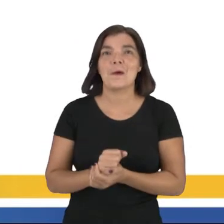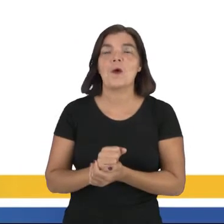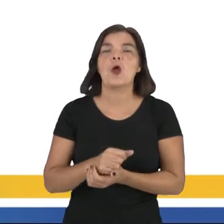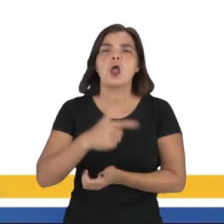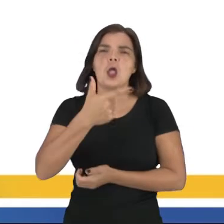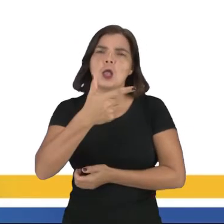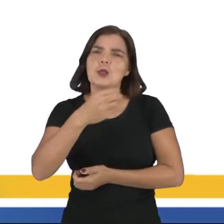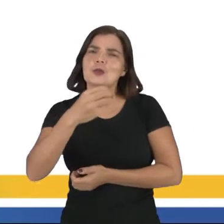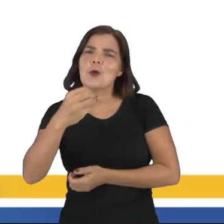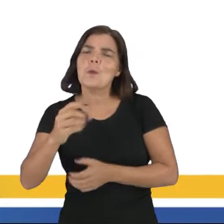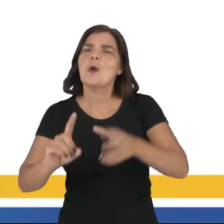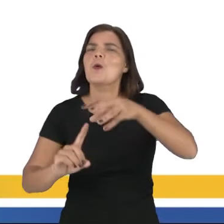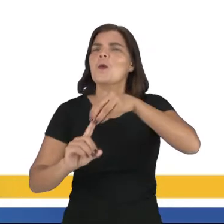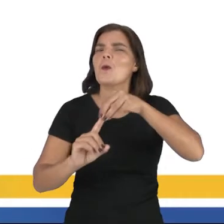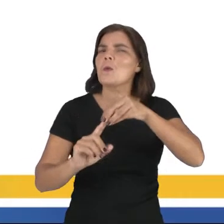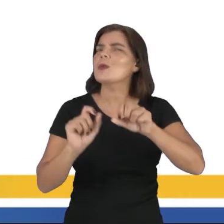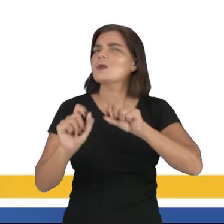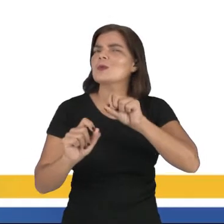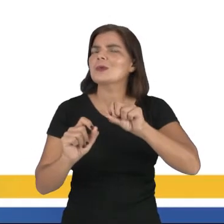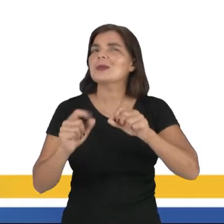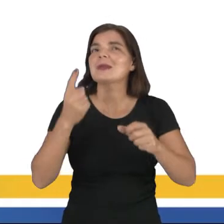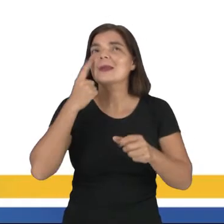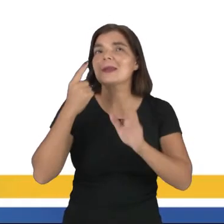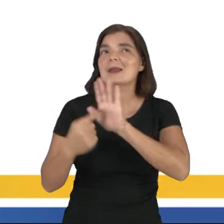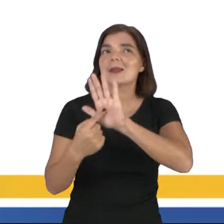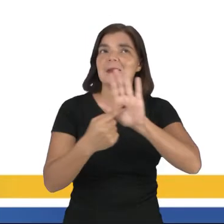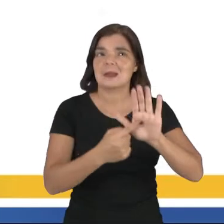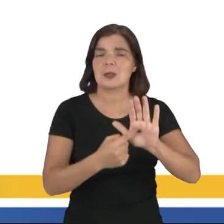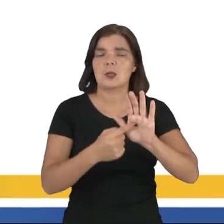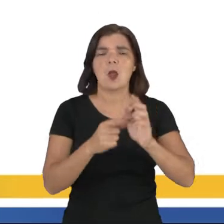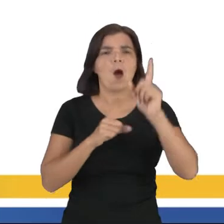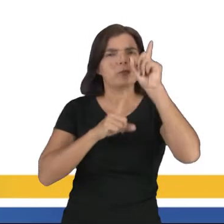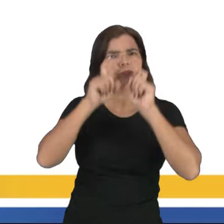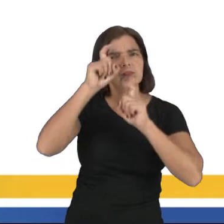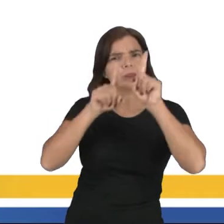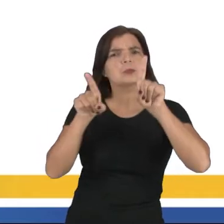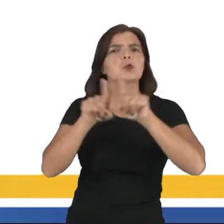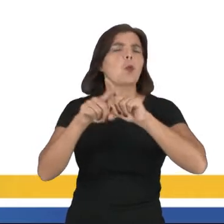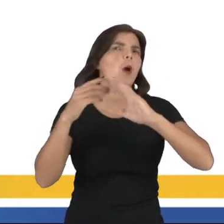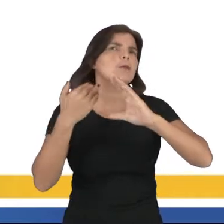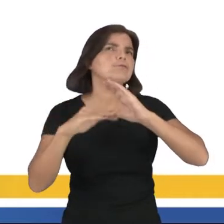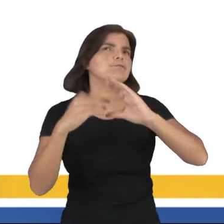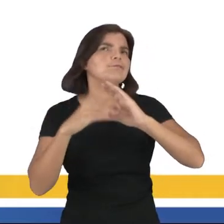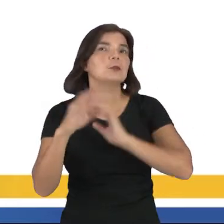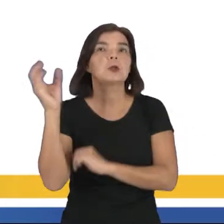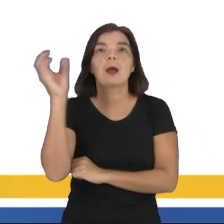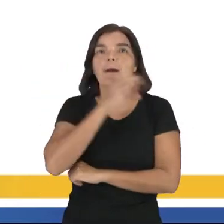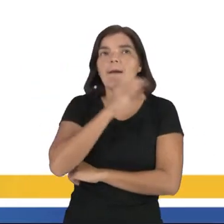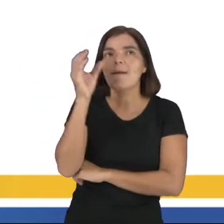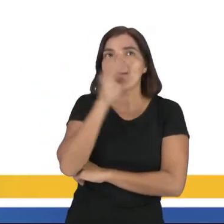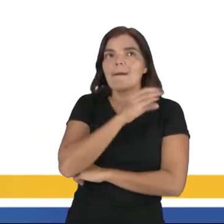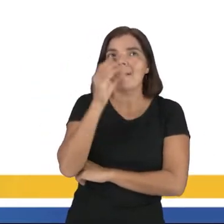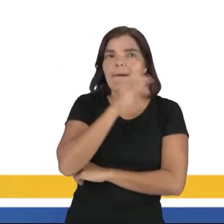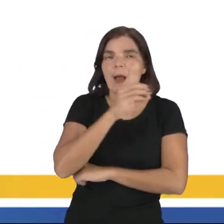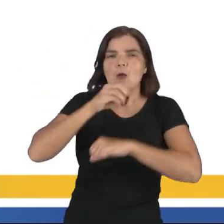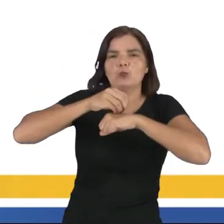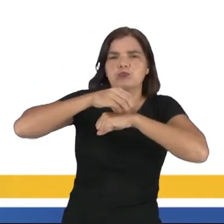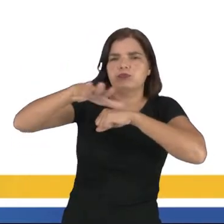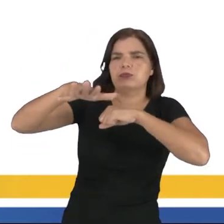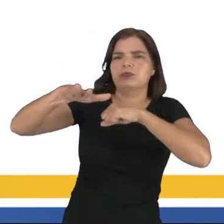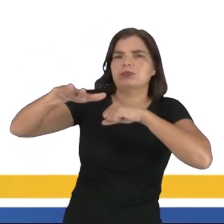em 2000. O objetivo foi traduzir em uma expressão, uma mensagem que rapidamente é